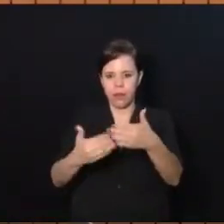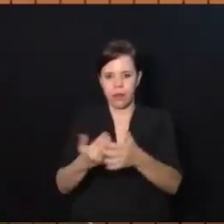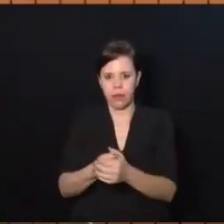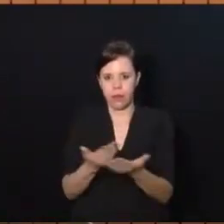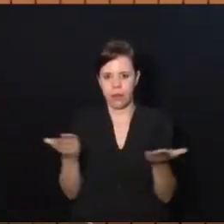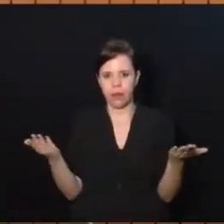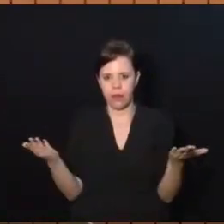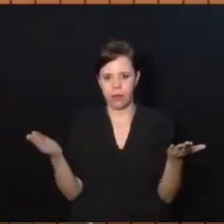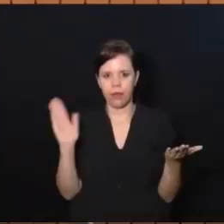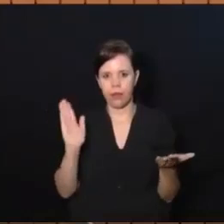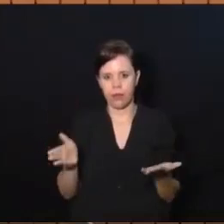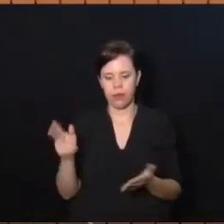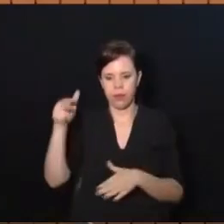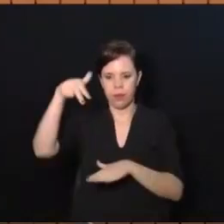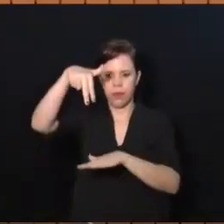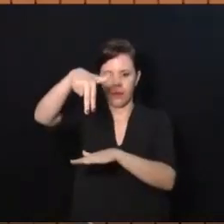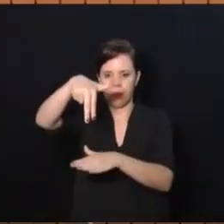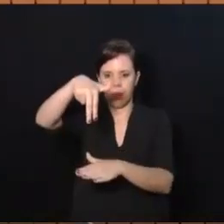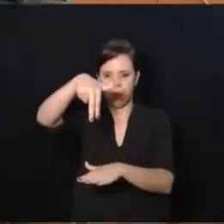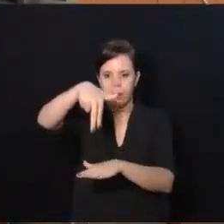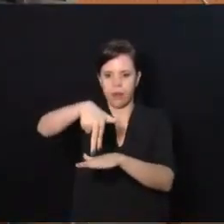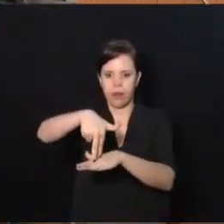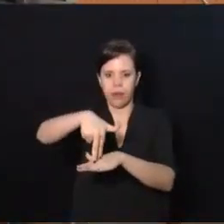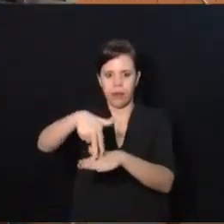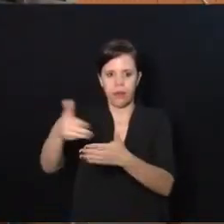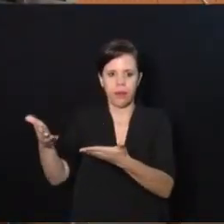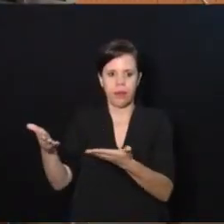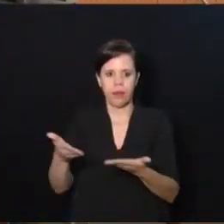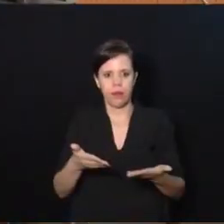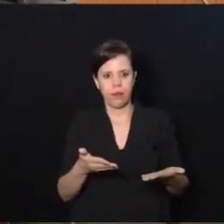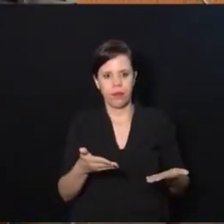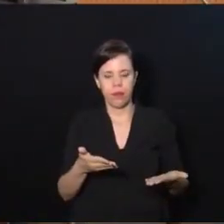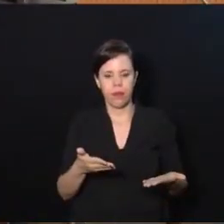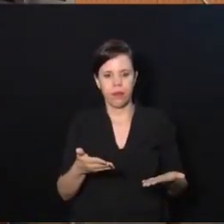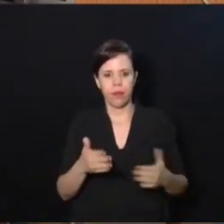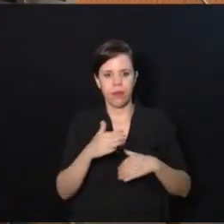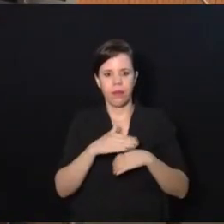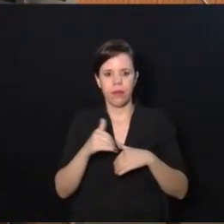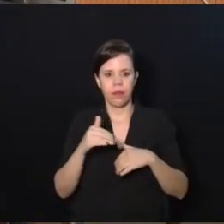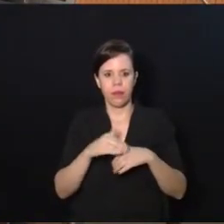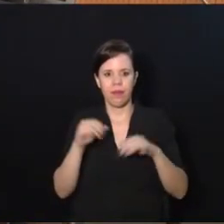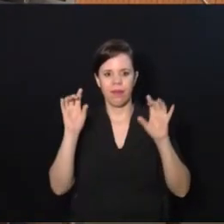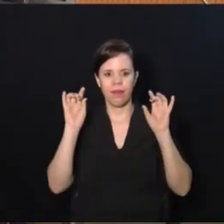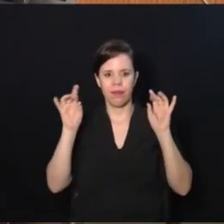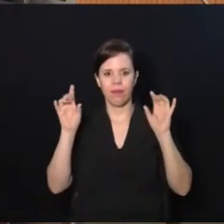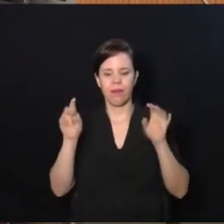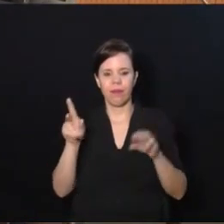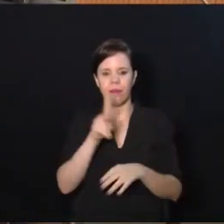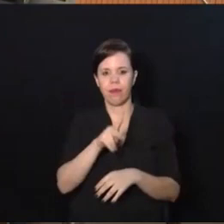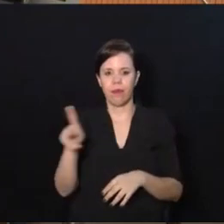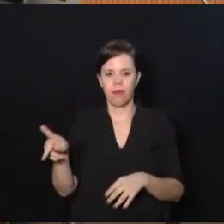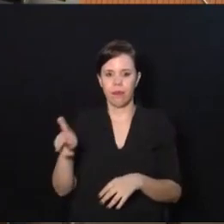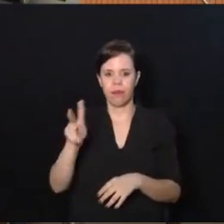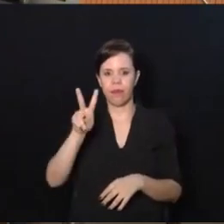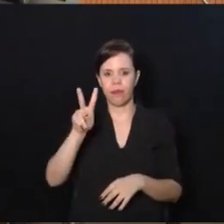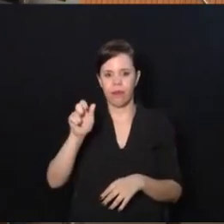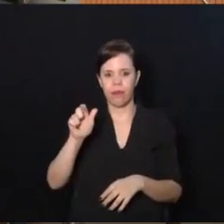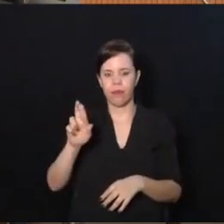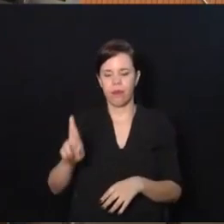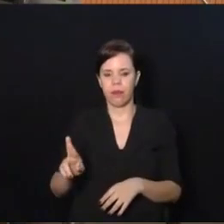com vocês, ele já está ali posicionado, vamos receber com muito carinho o professor Wagner Maia com a palestra